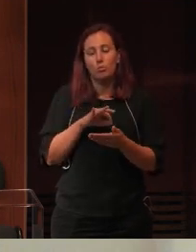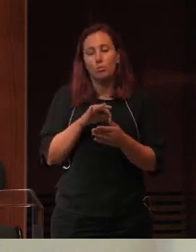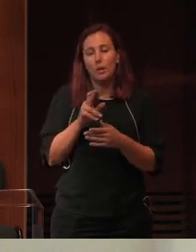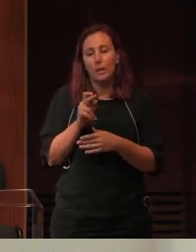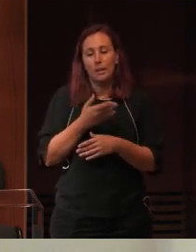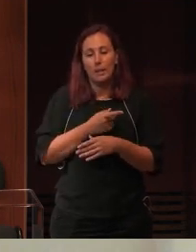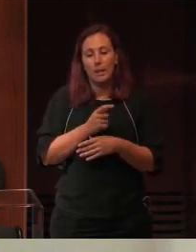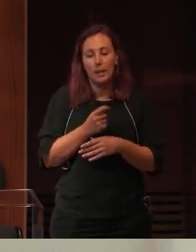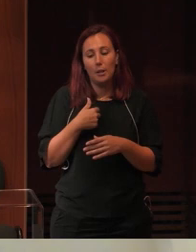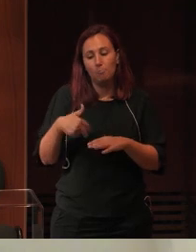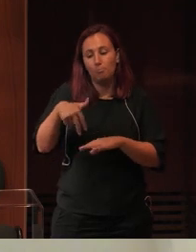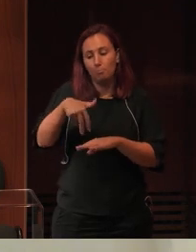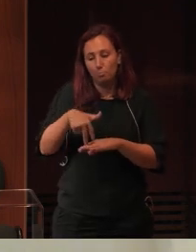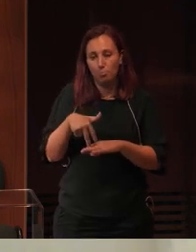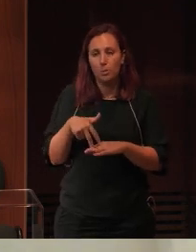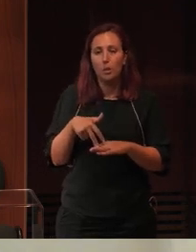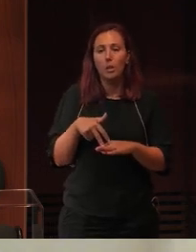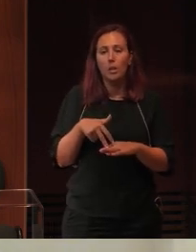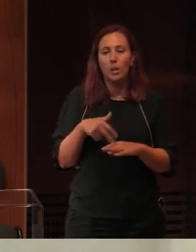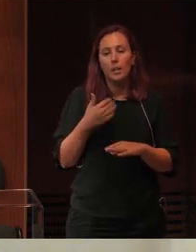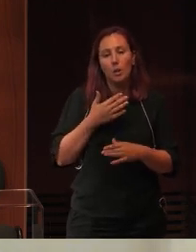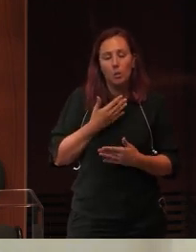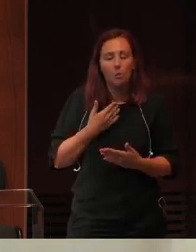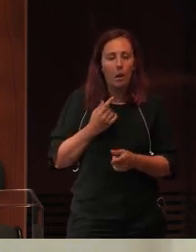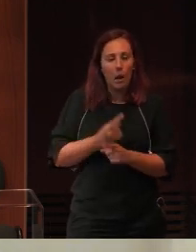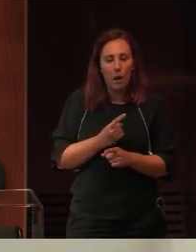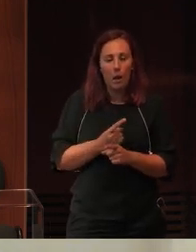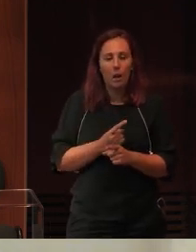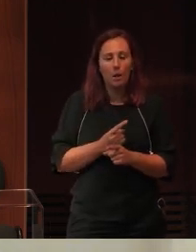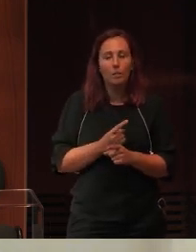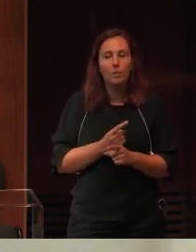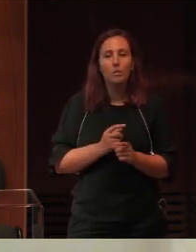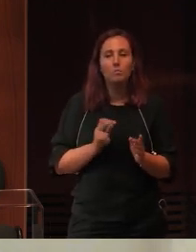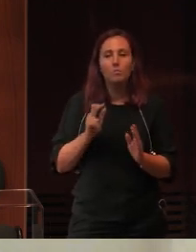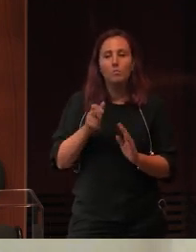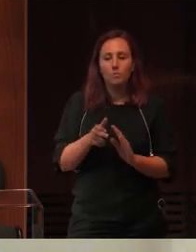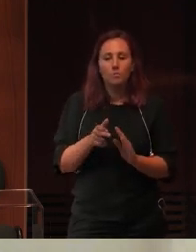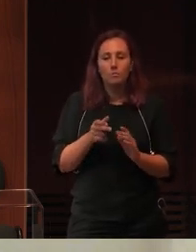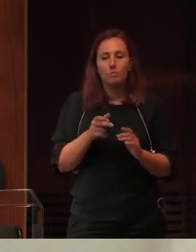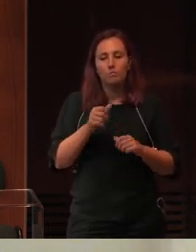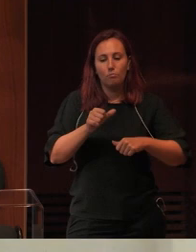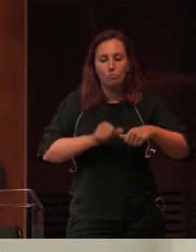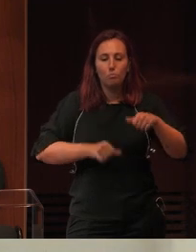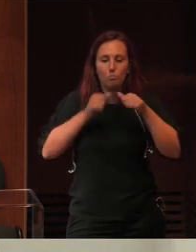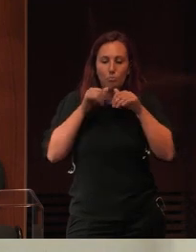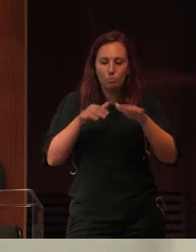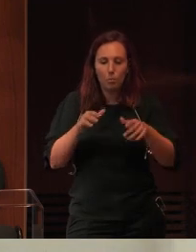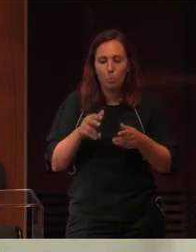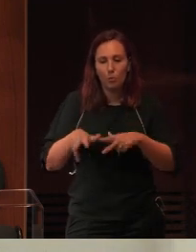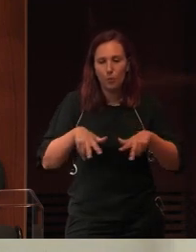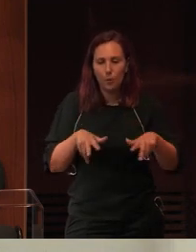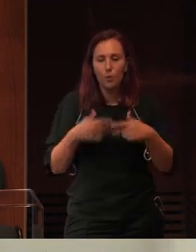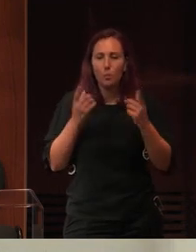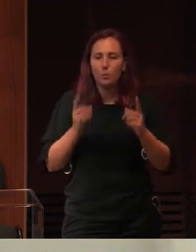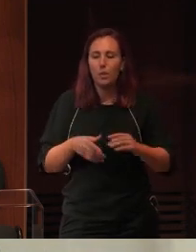estar fisicamente convosco. Não quis deixar de enviar esta mensagem por vídeo. Permitam-me começar